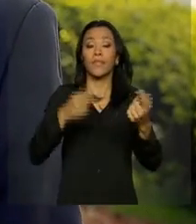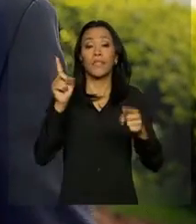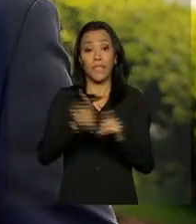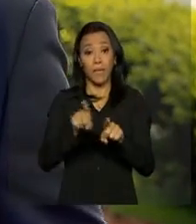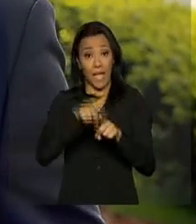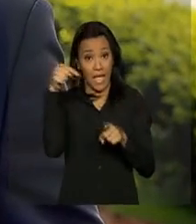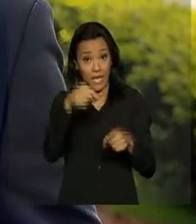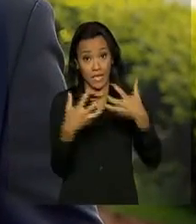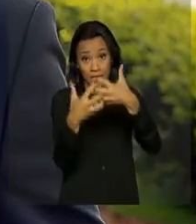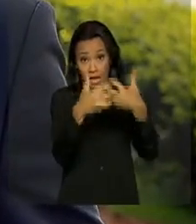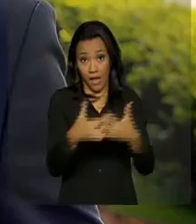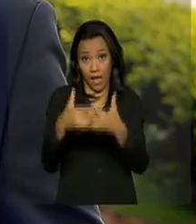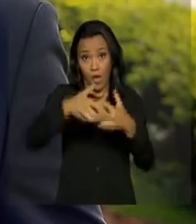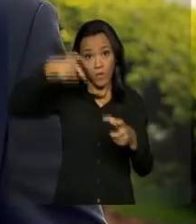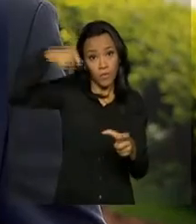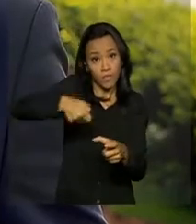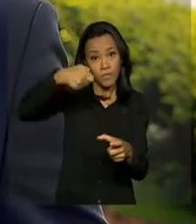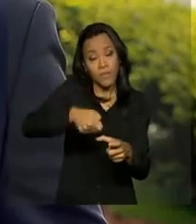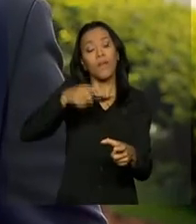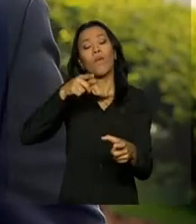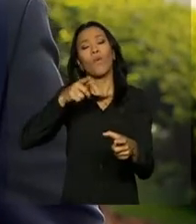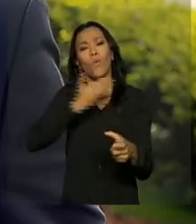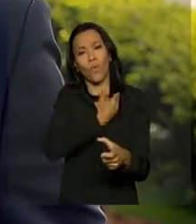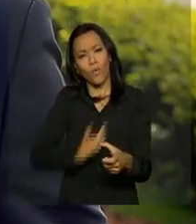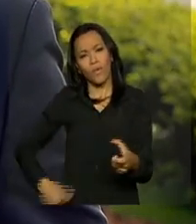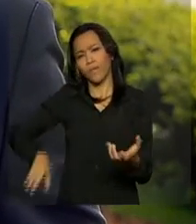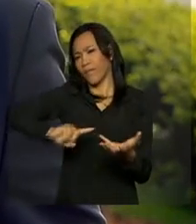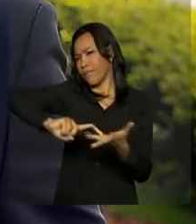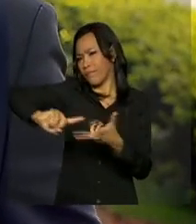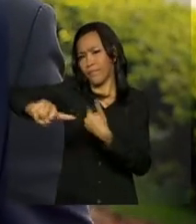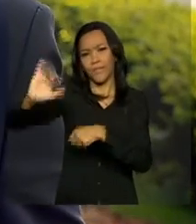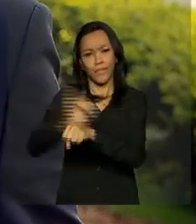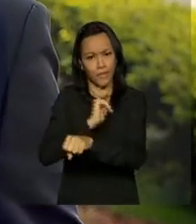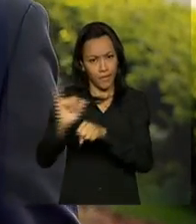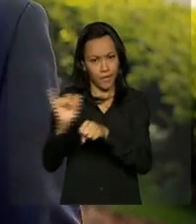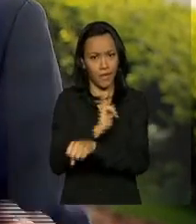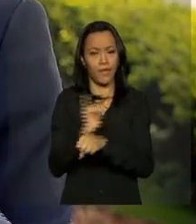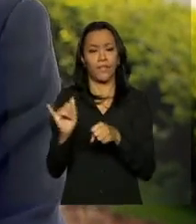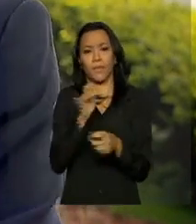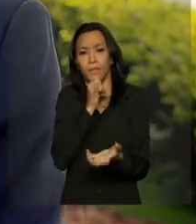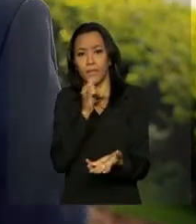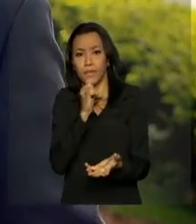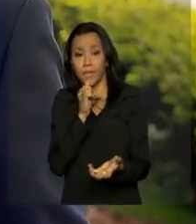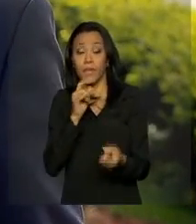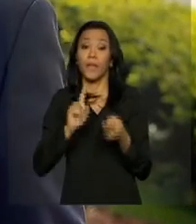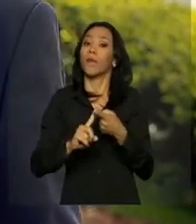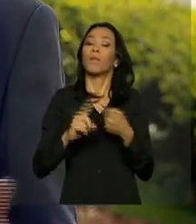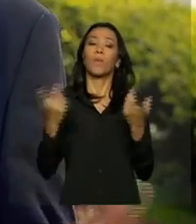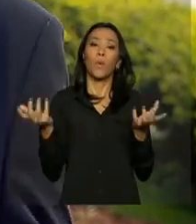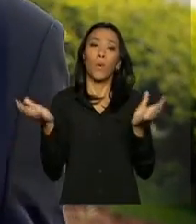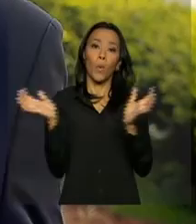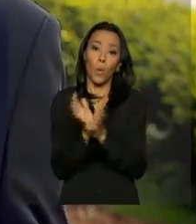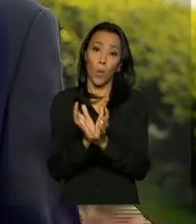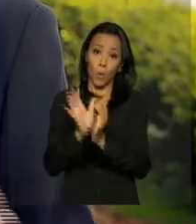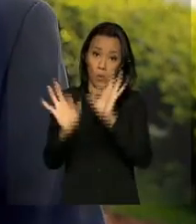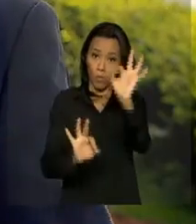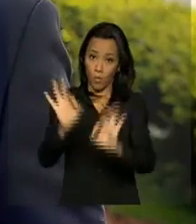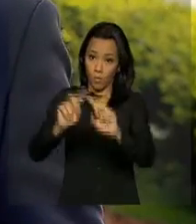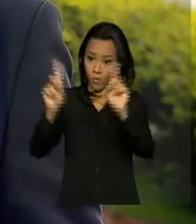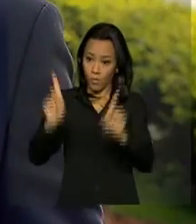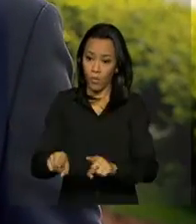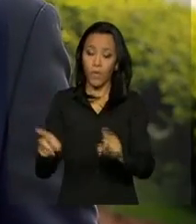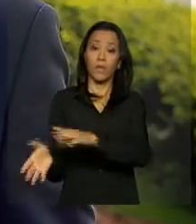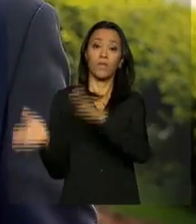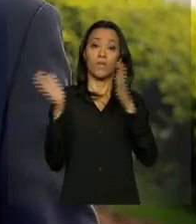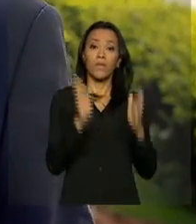fumacê, o governo tem uma série de iniciativas sendo colocadas em prática, como o Plano Nacional de Enfrentamento ao Aedes e a